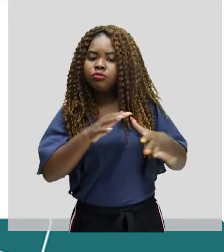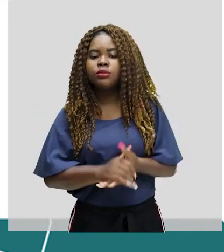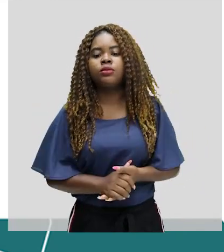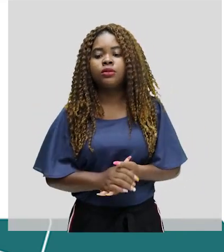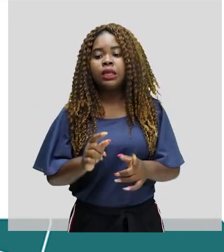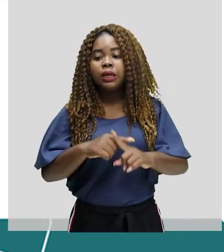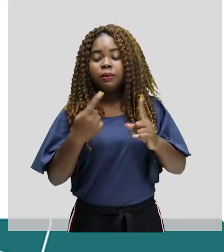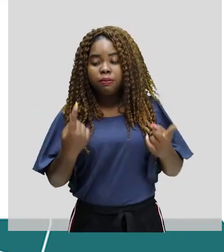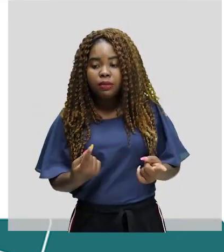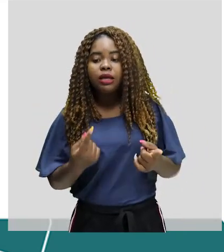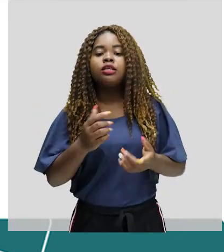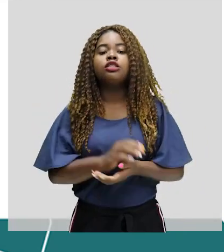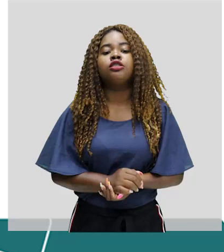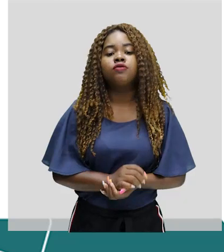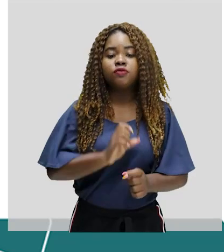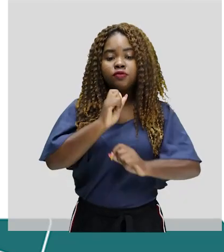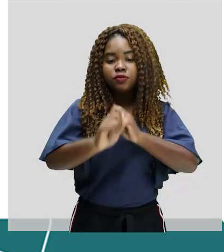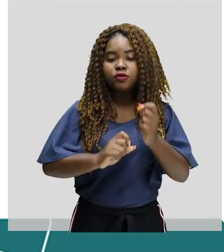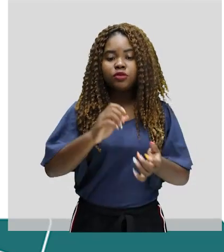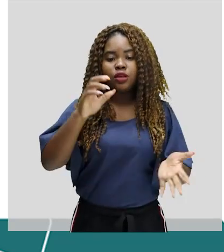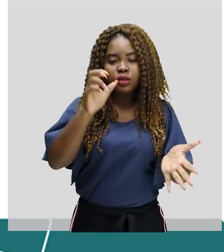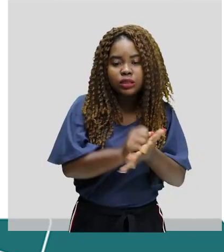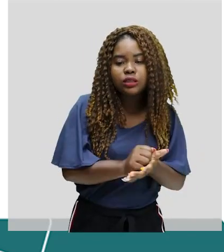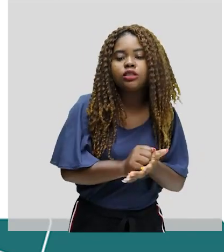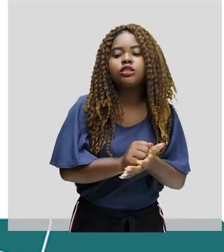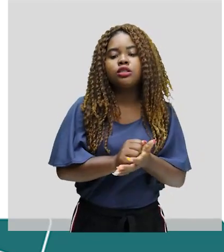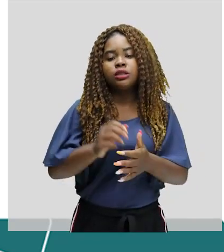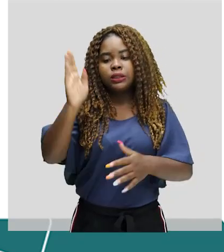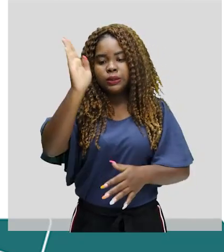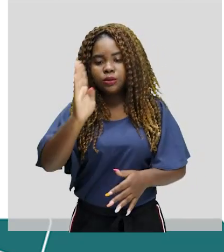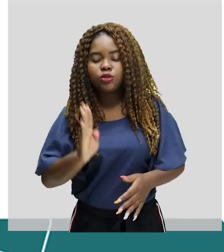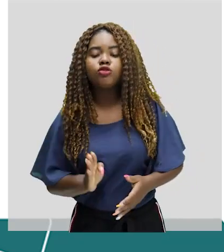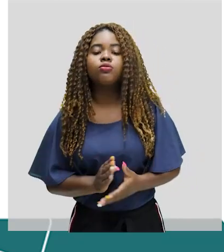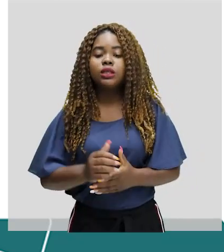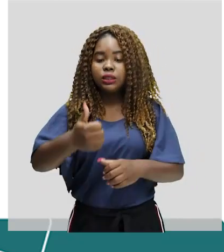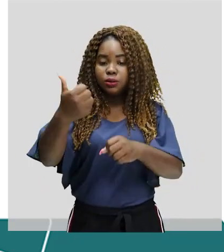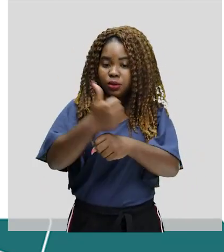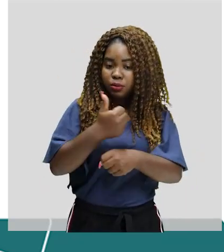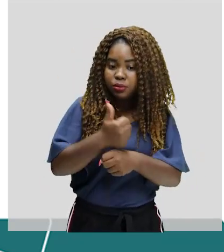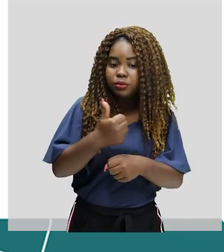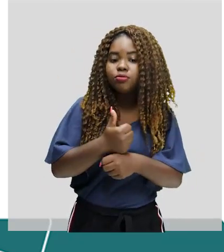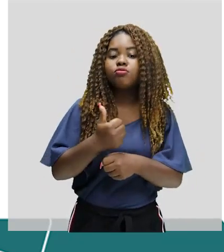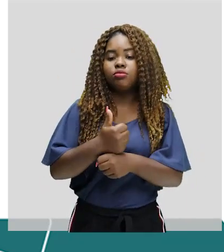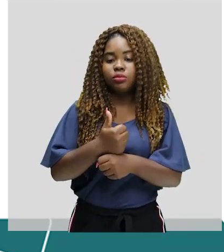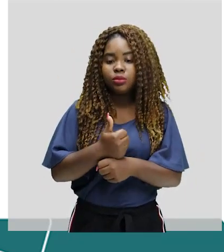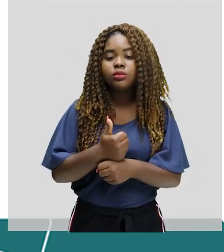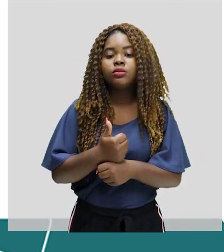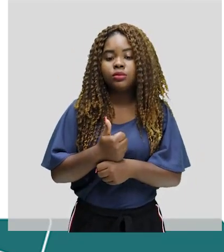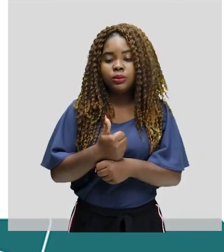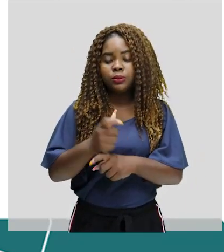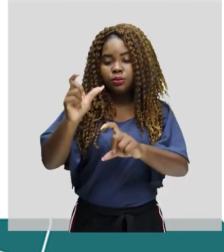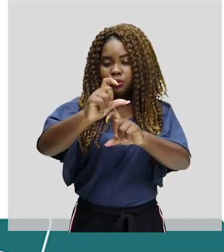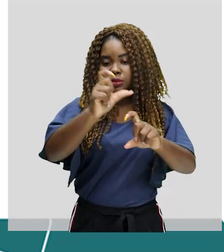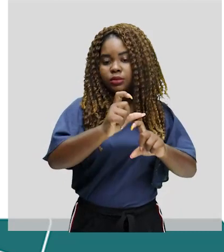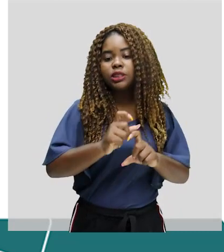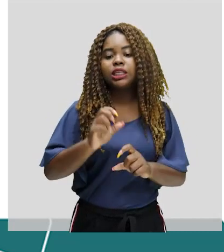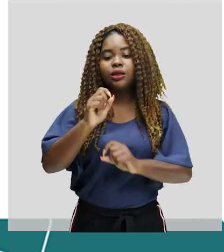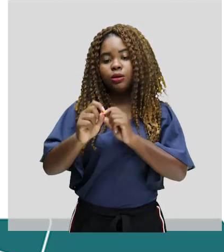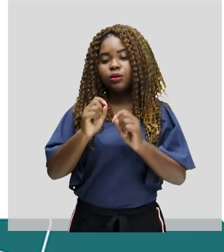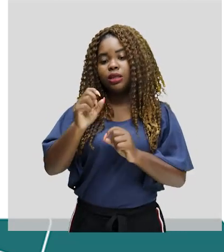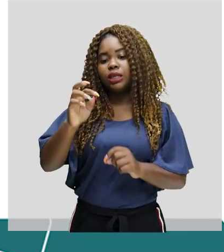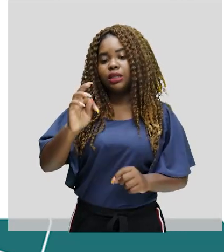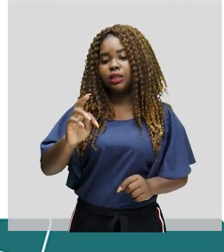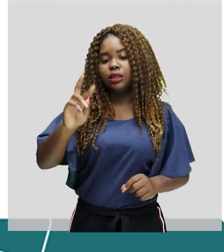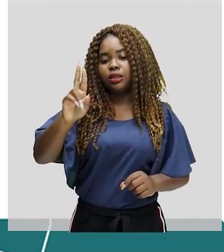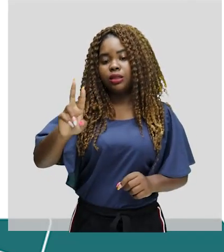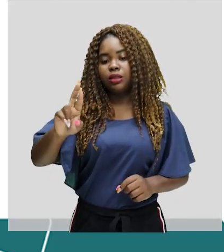mais conhecidas no Brasil, A Turma da Mônica, criada pelo paulistano Maurício de Souza. A revistinha fez tanto sucesso que